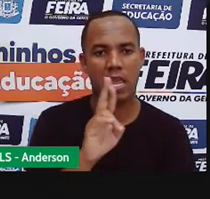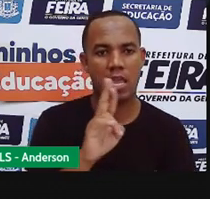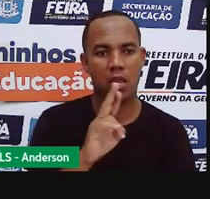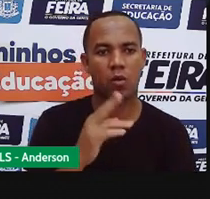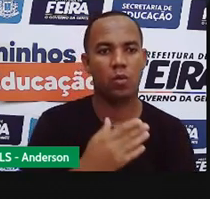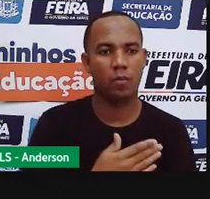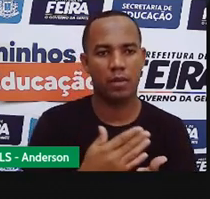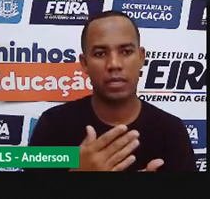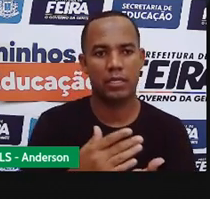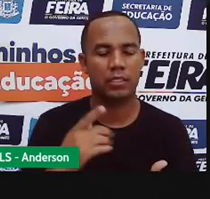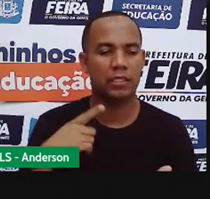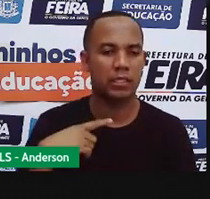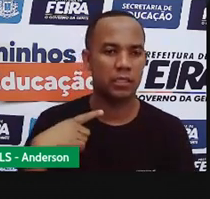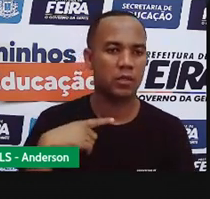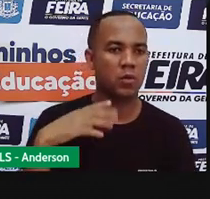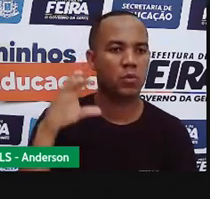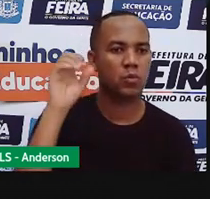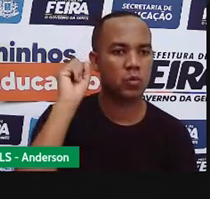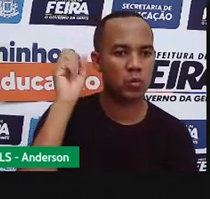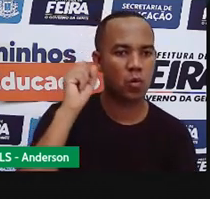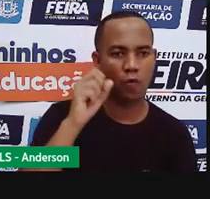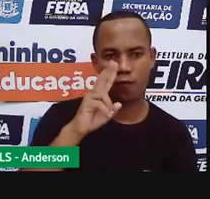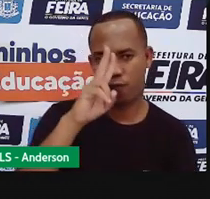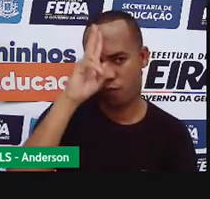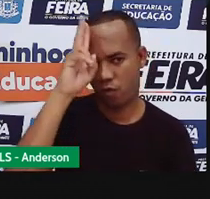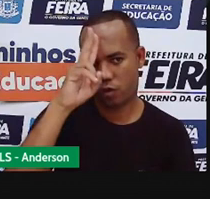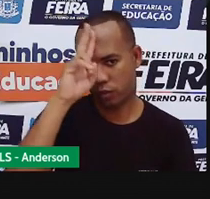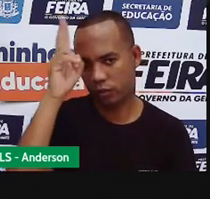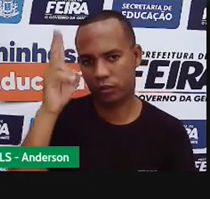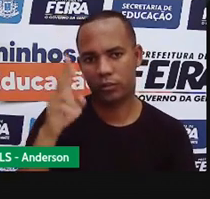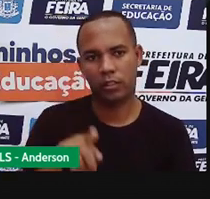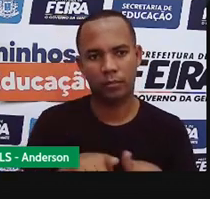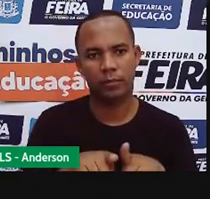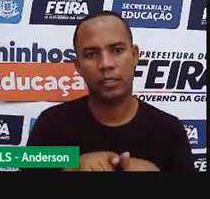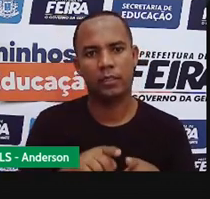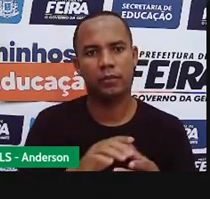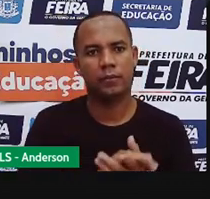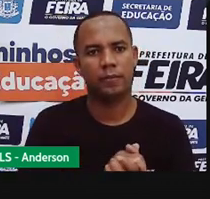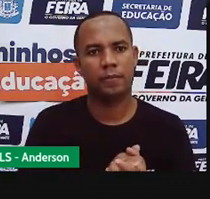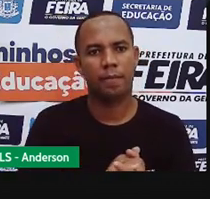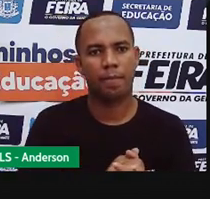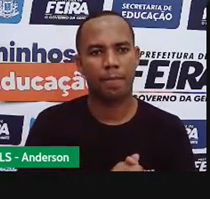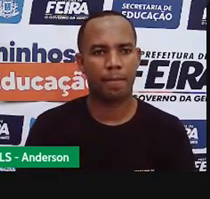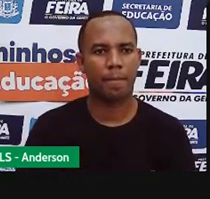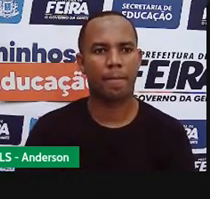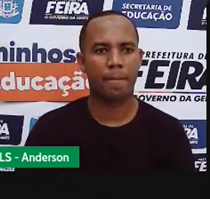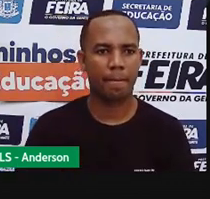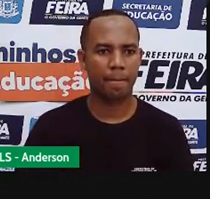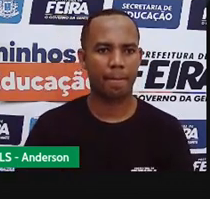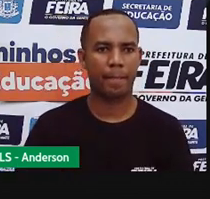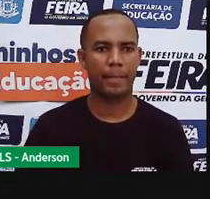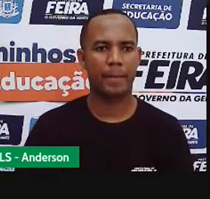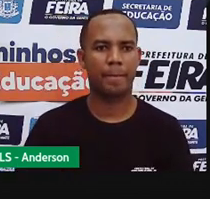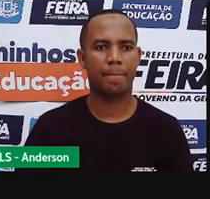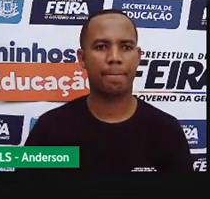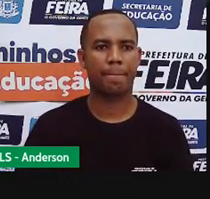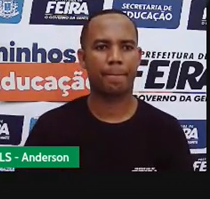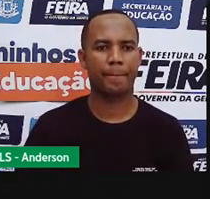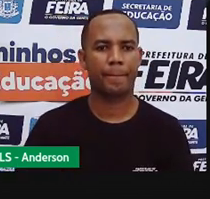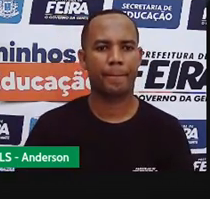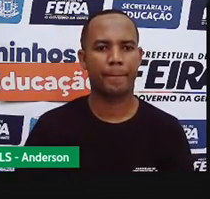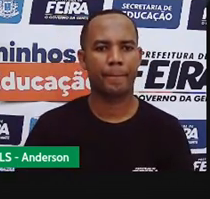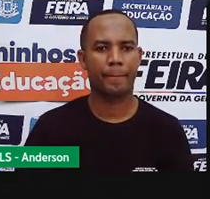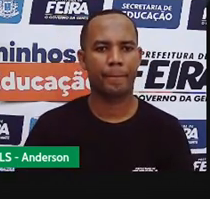tem um som forte. Rá, ré, ri, ró, ru.